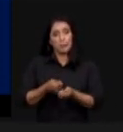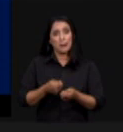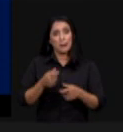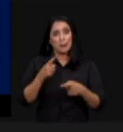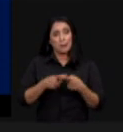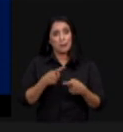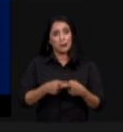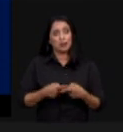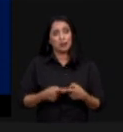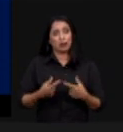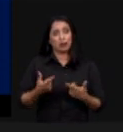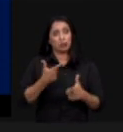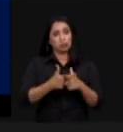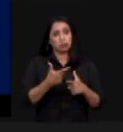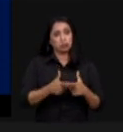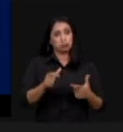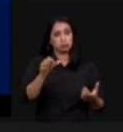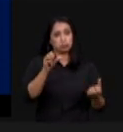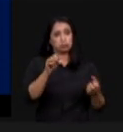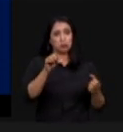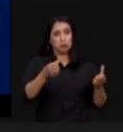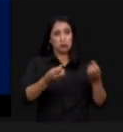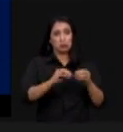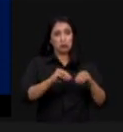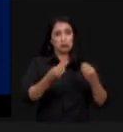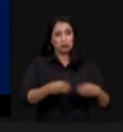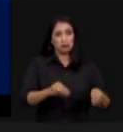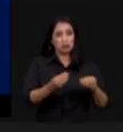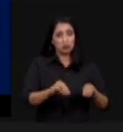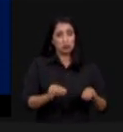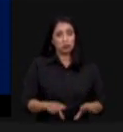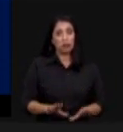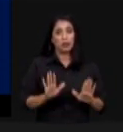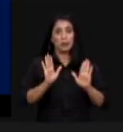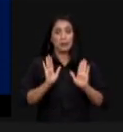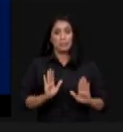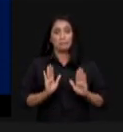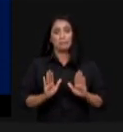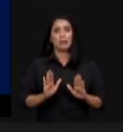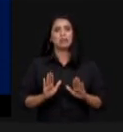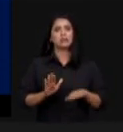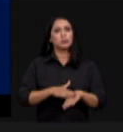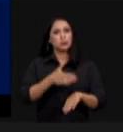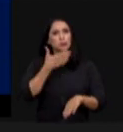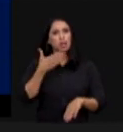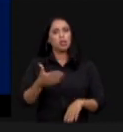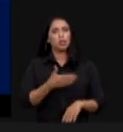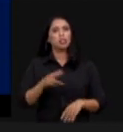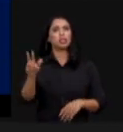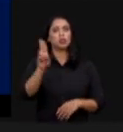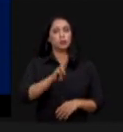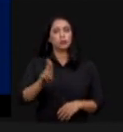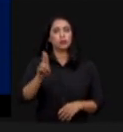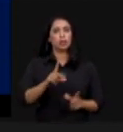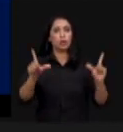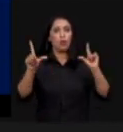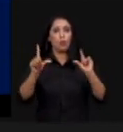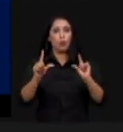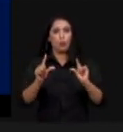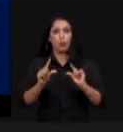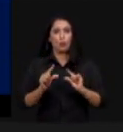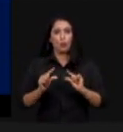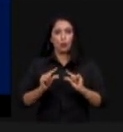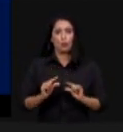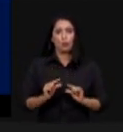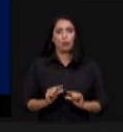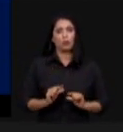pragas e doenças que não podem ser usadas ainda com pesticidas biológicos. Mas nós estamos cada vez mais aprendendo a usar e a reduzir a